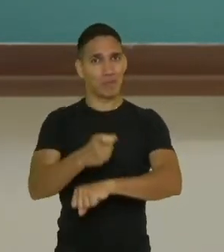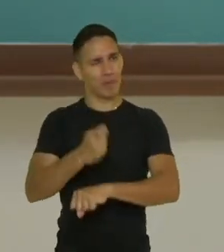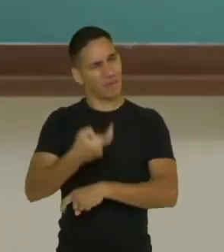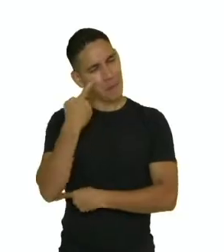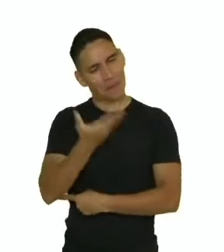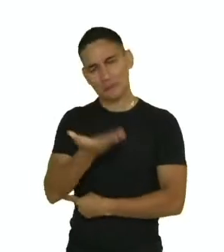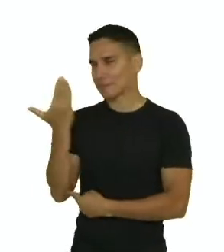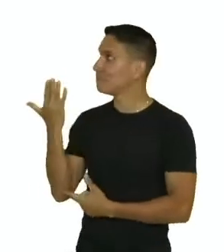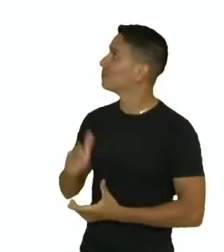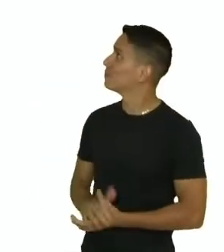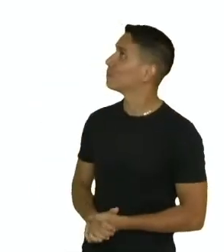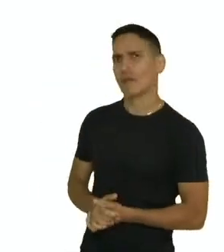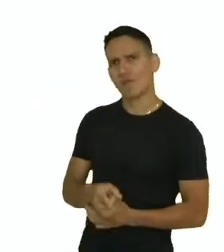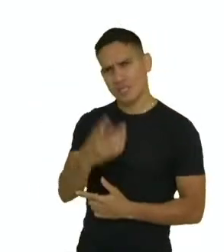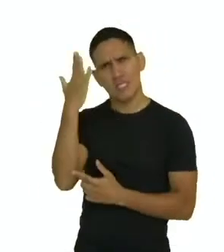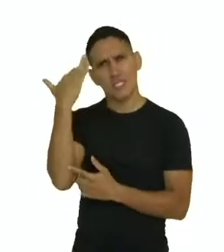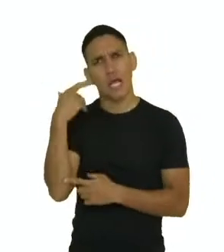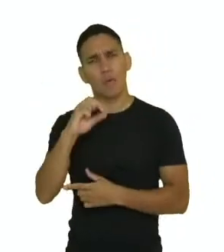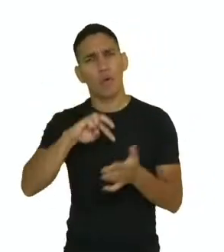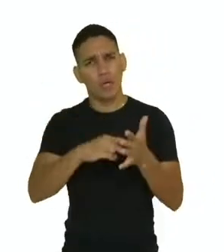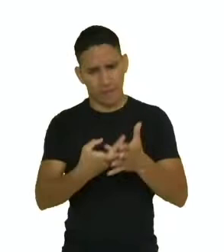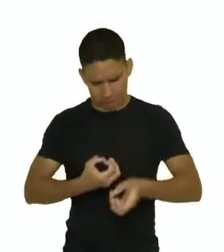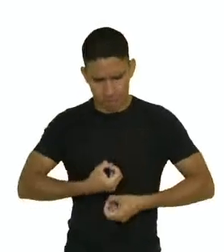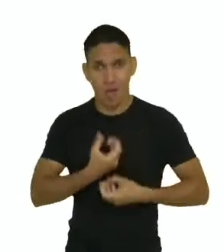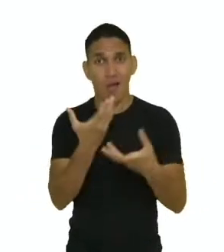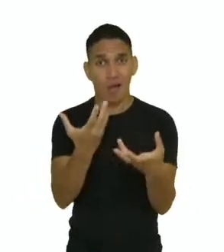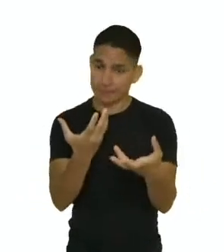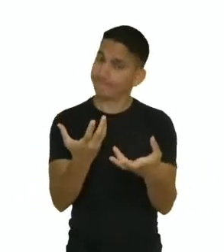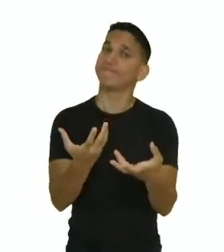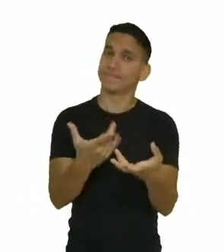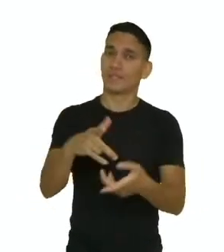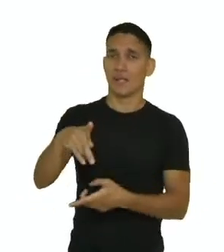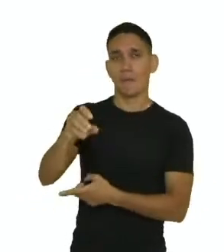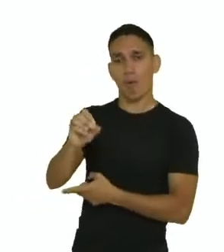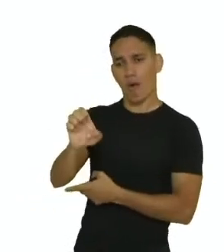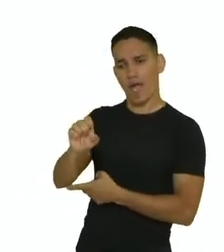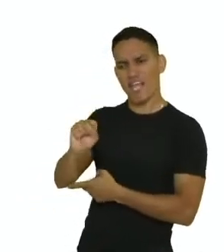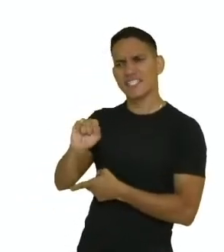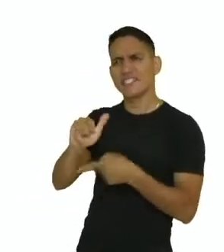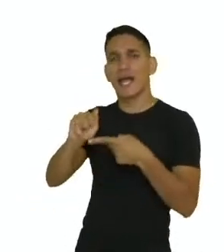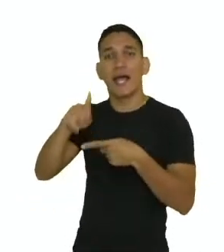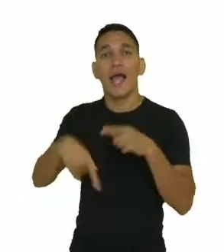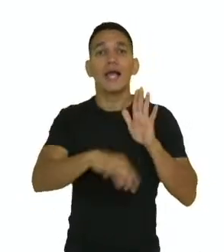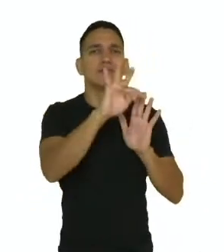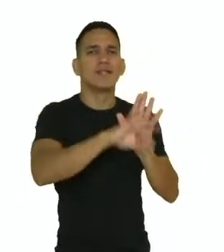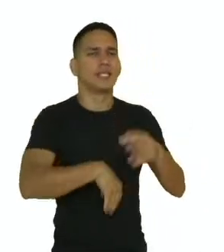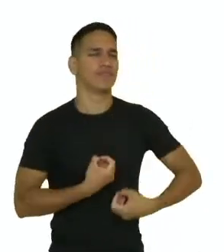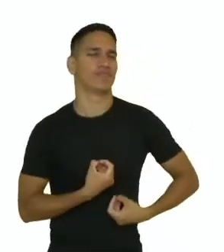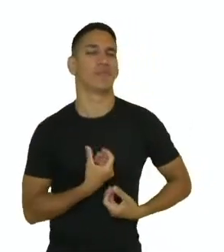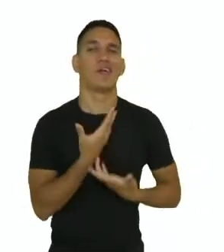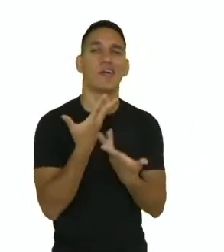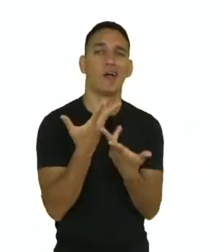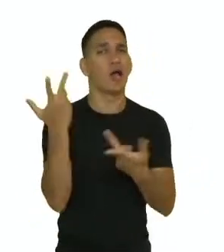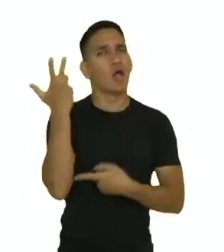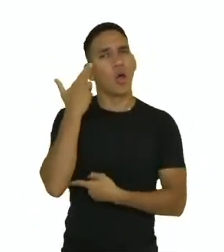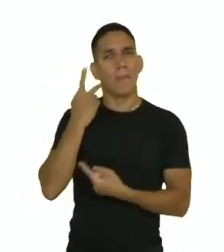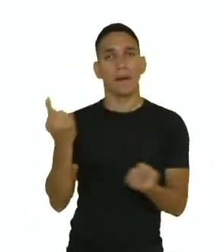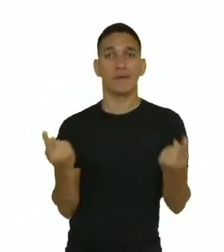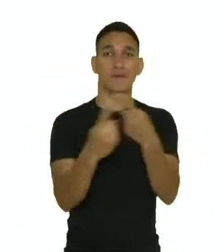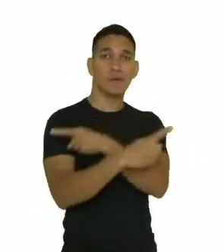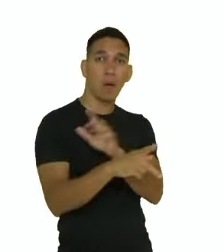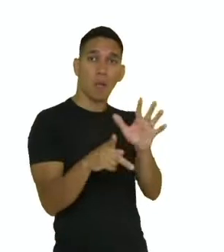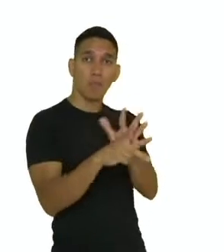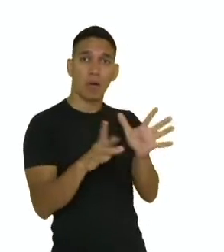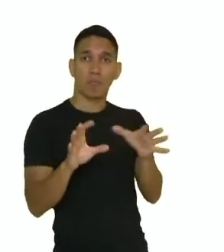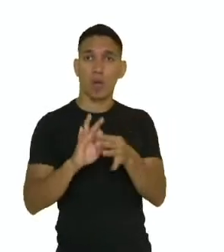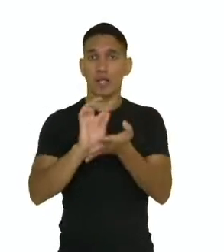acompanhe. Você sabe o que é poesia? Poesia é um texto poético, geralmente em verso, que faz parte